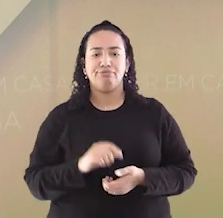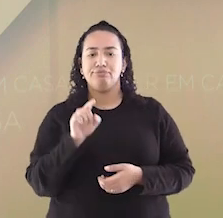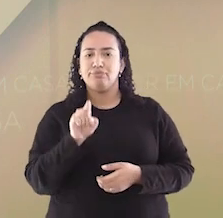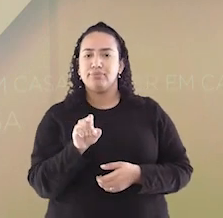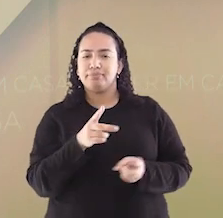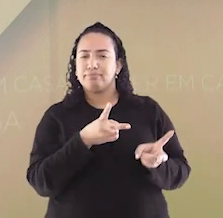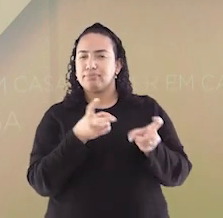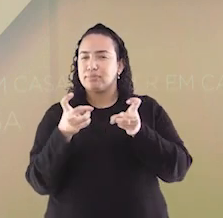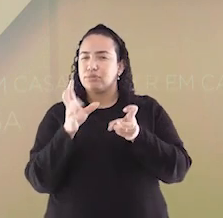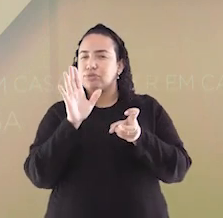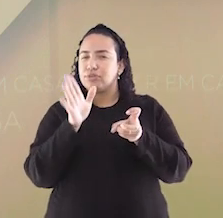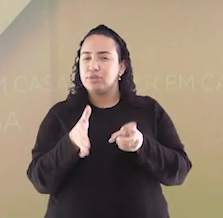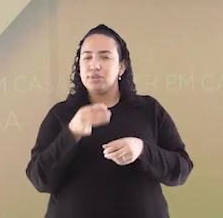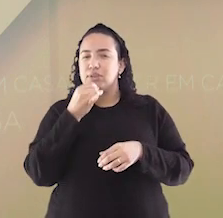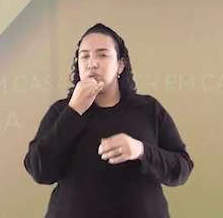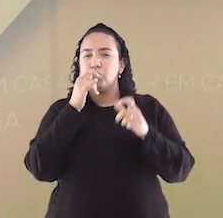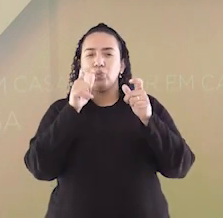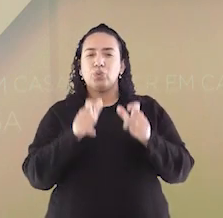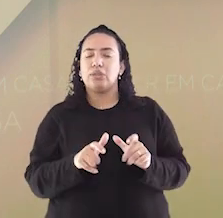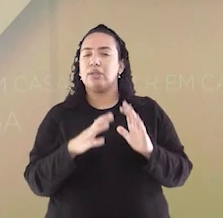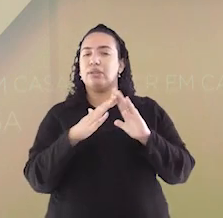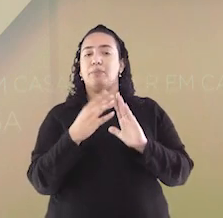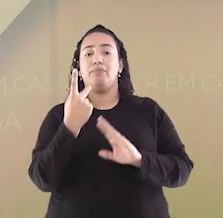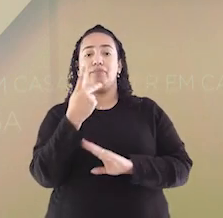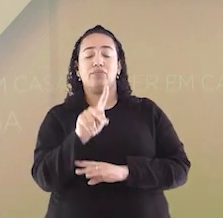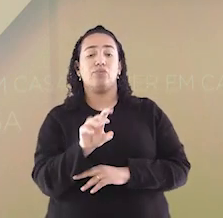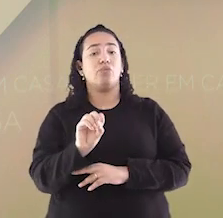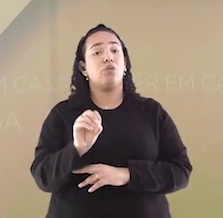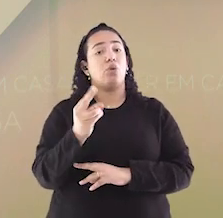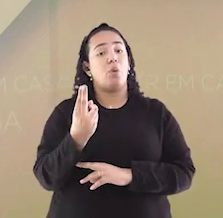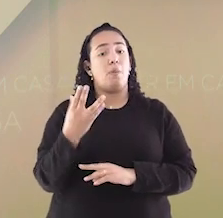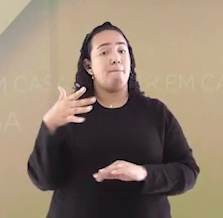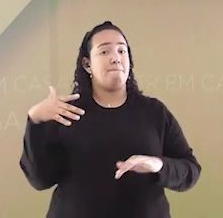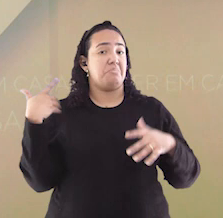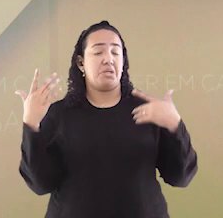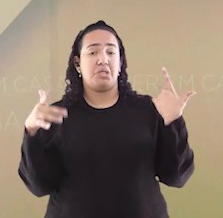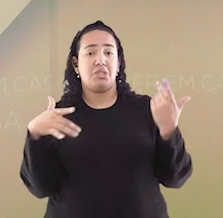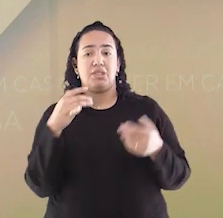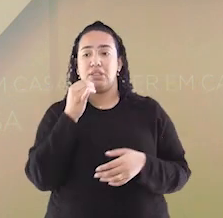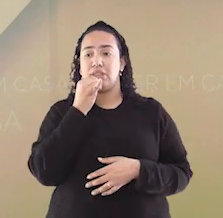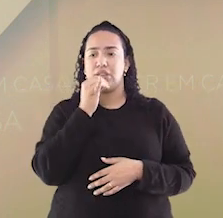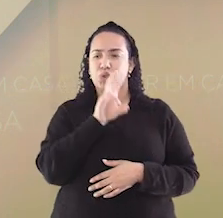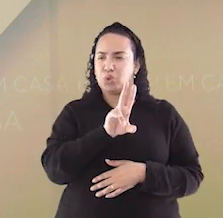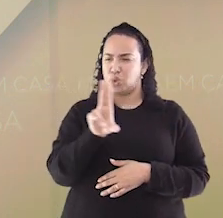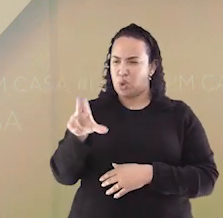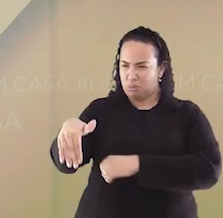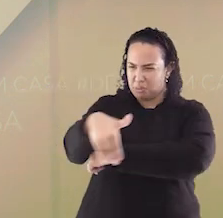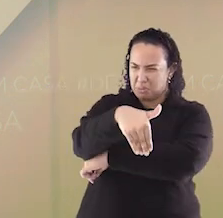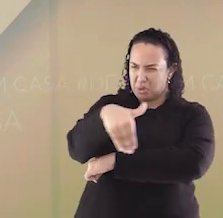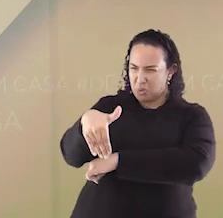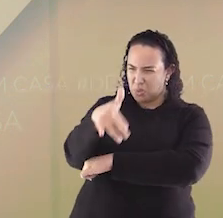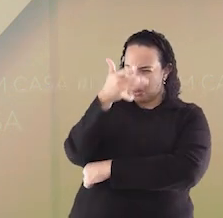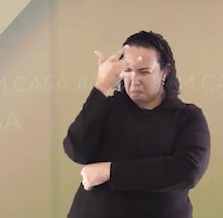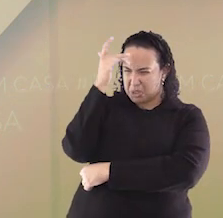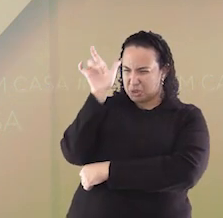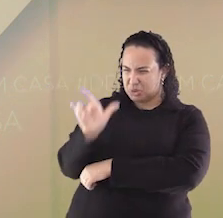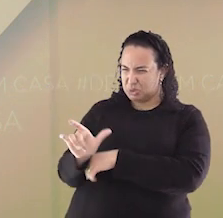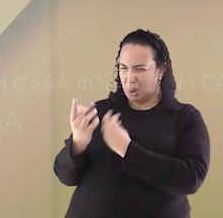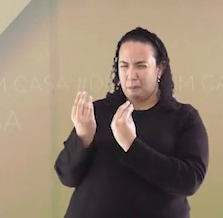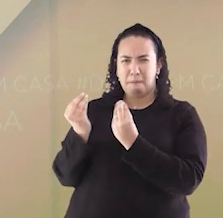já observou o local onde você mora ou em algum passeio que os nomes de algumas ruas e lugares são nomes de pessoas?